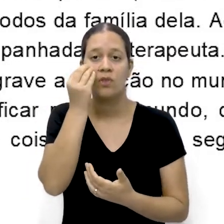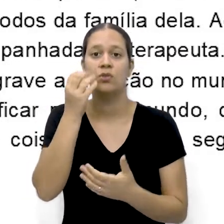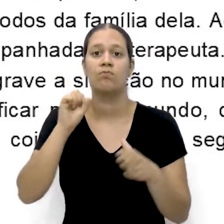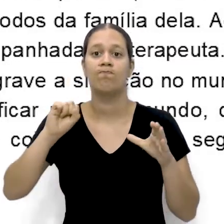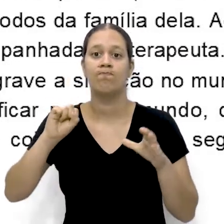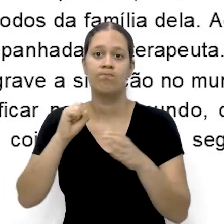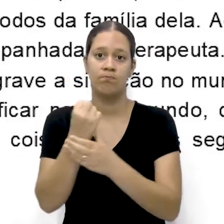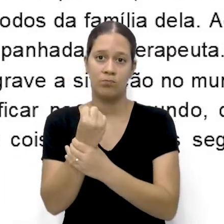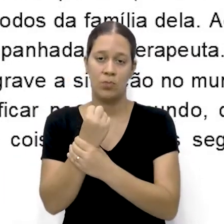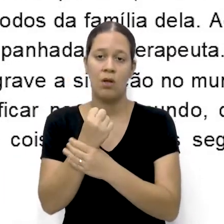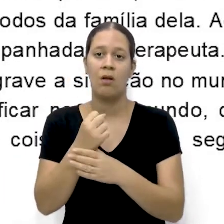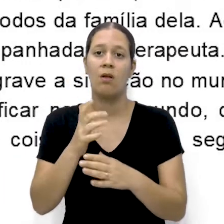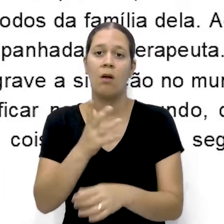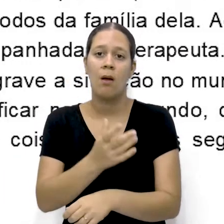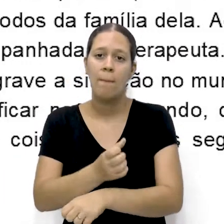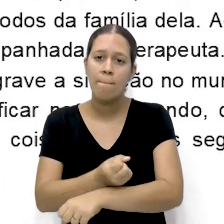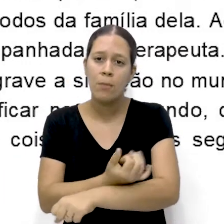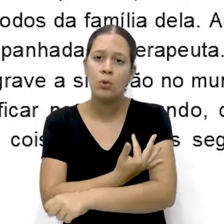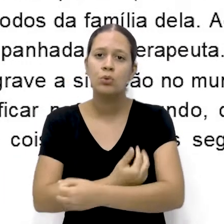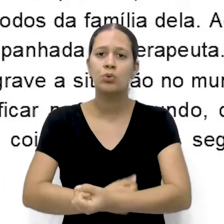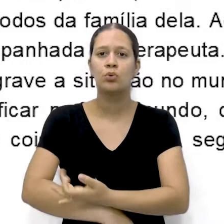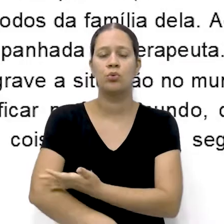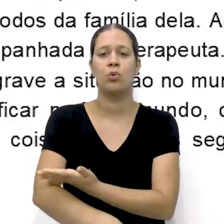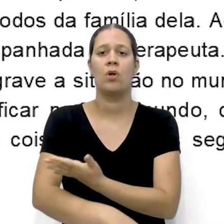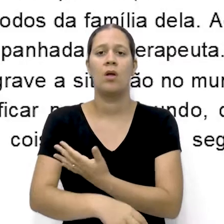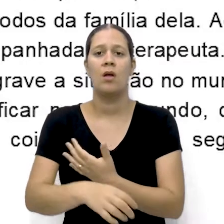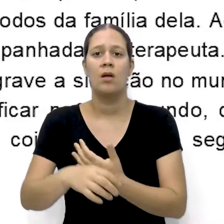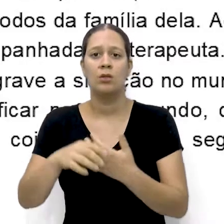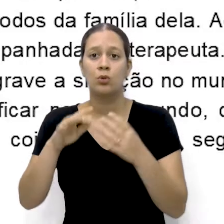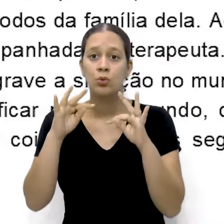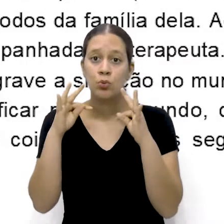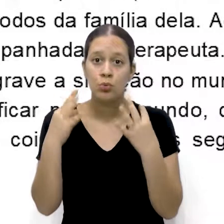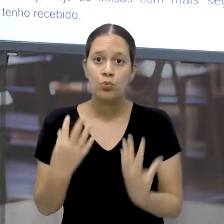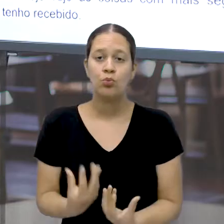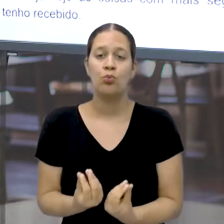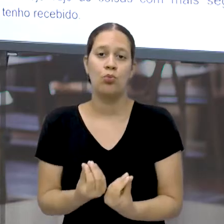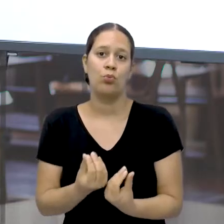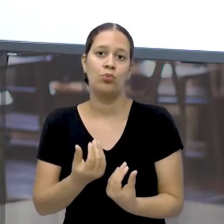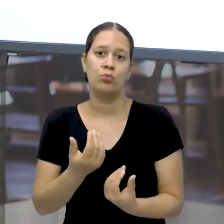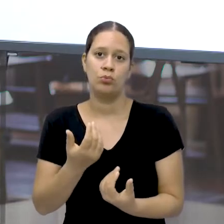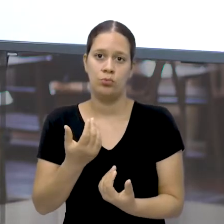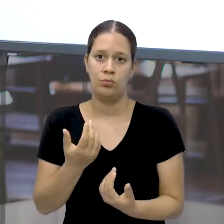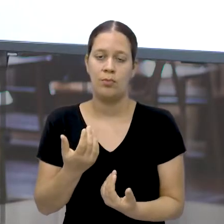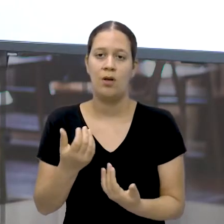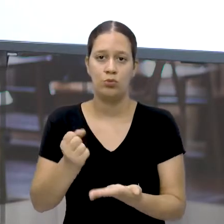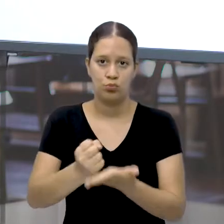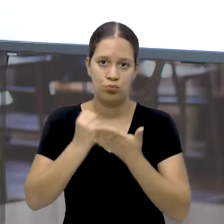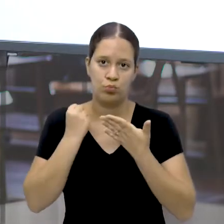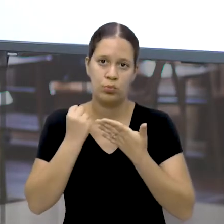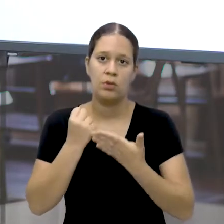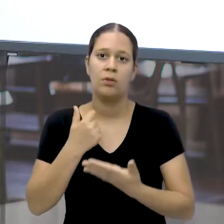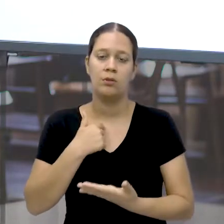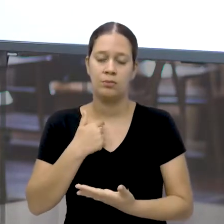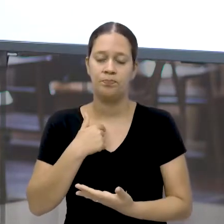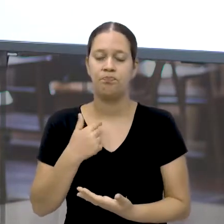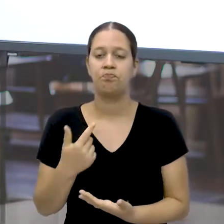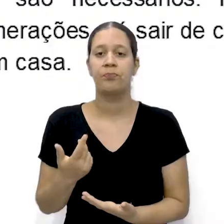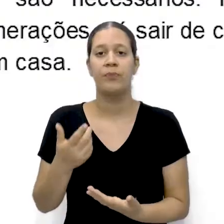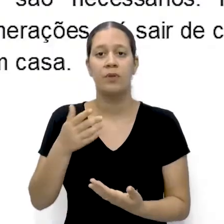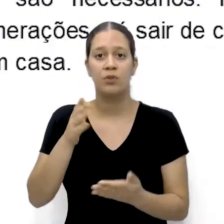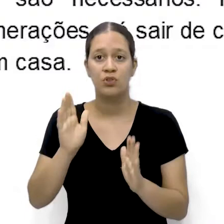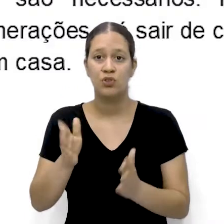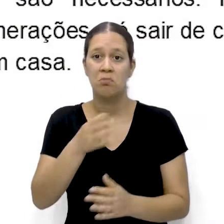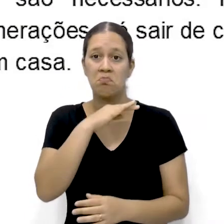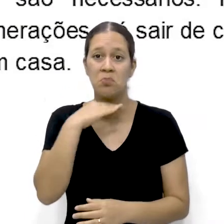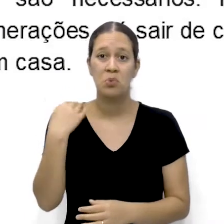segurança emocional Depois de toda a pandemia que tenho recebido Já morreram mais de 100